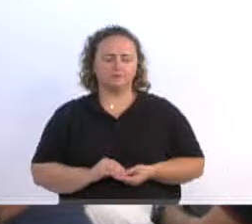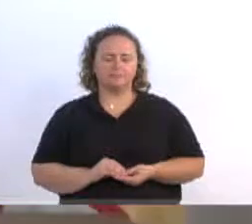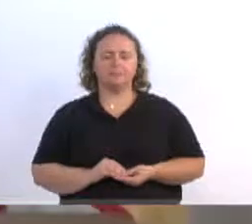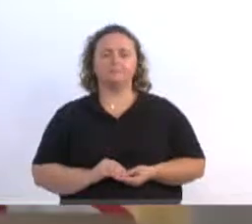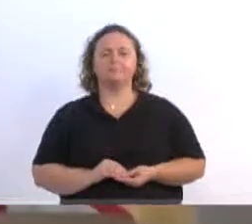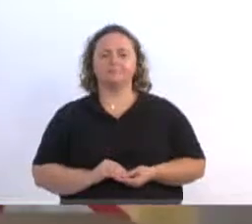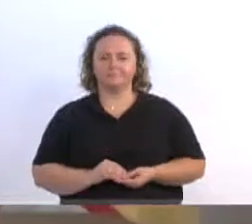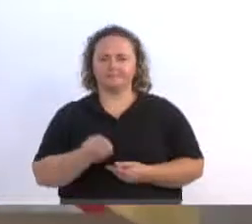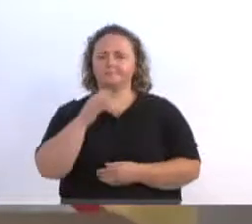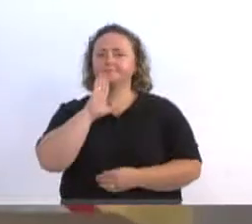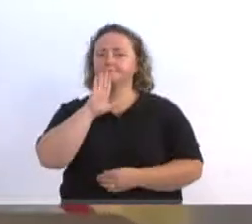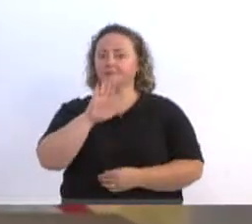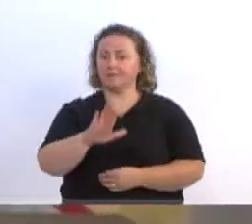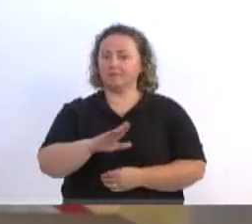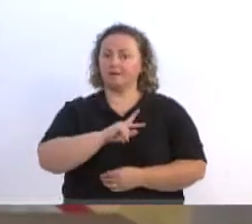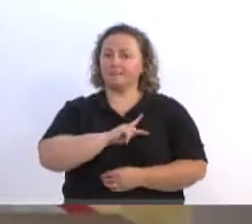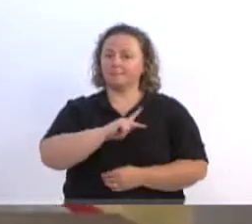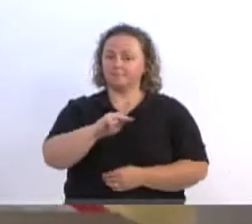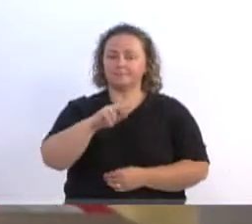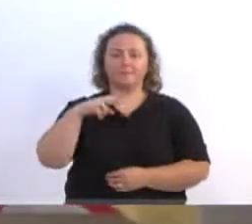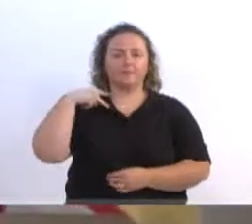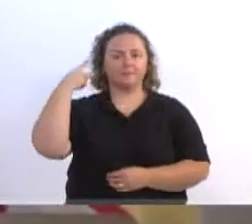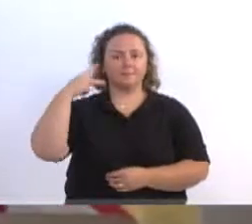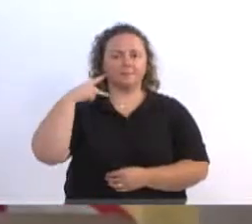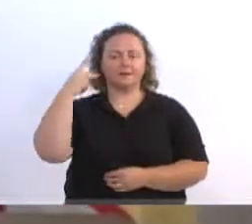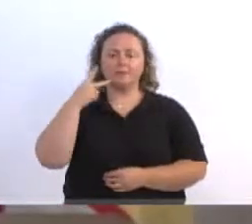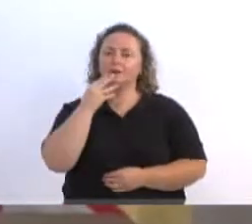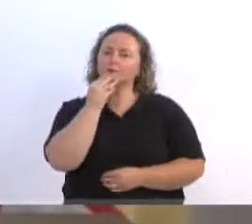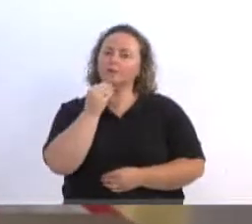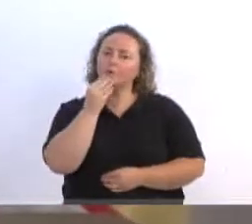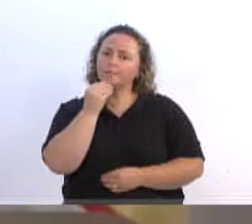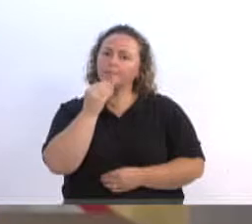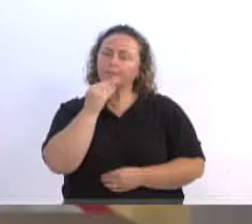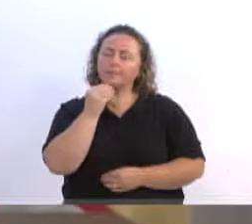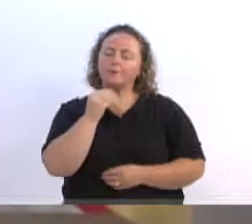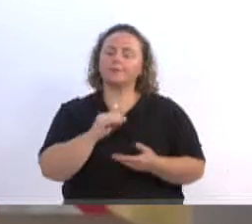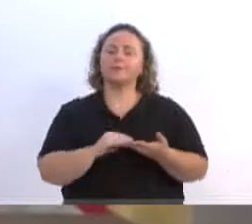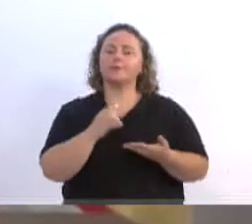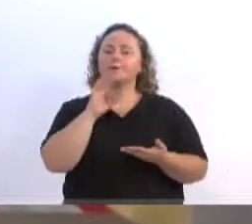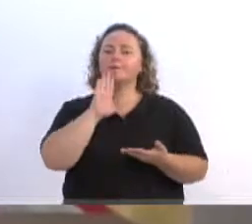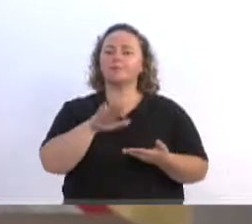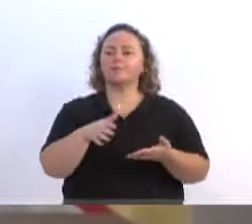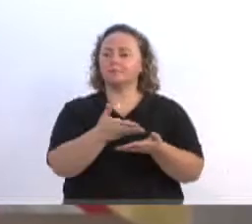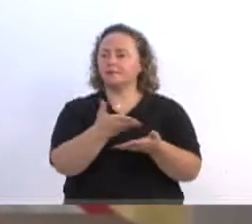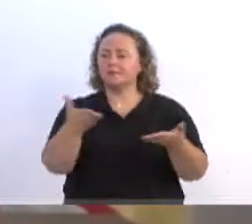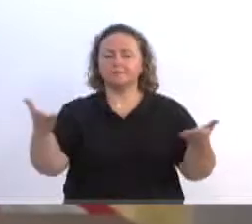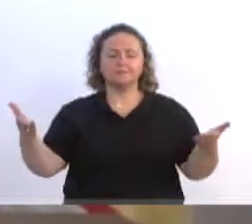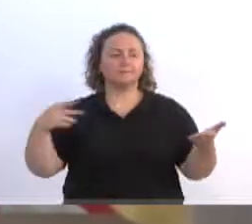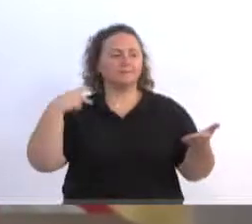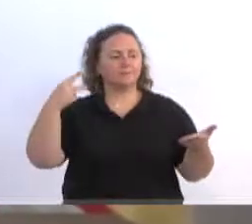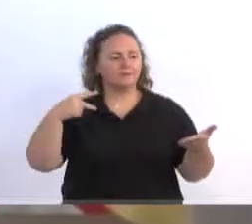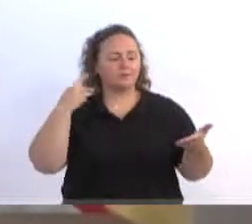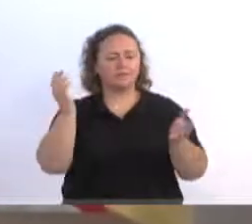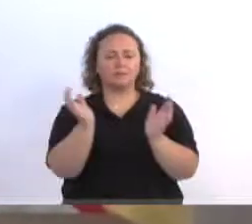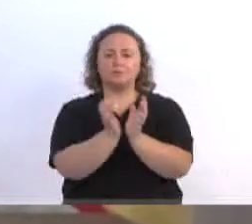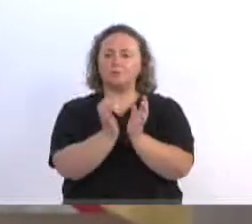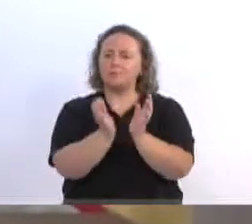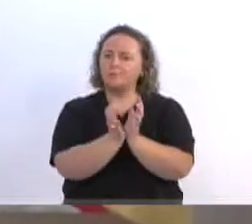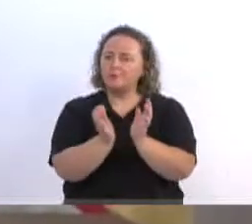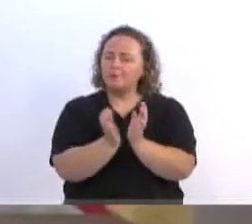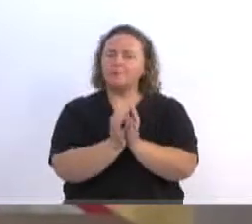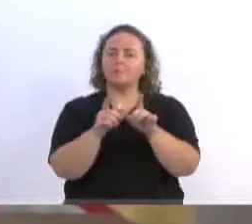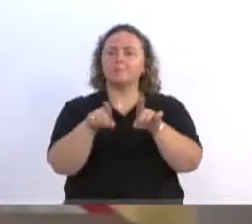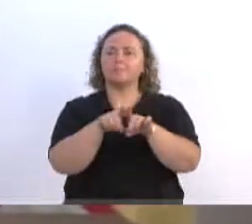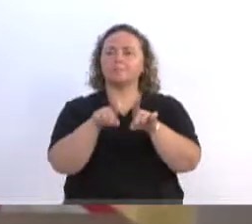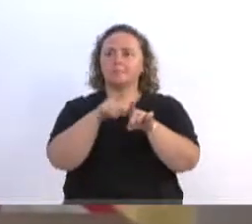Muito boa tarde, senhor presidente, vereador Bruno Cunha, que ora conduz os trabalhos. Muito boa tarde demais vereadores, muito boa tarde a todos que